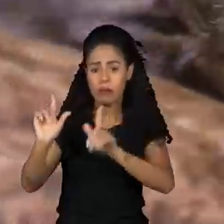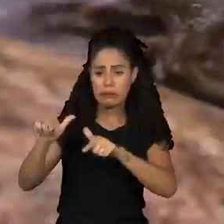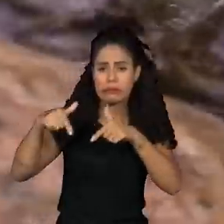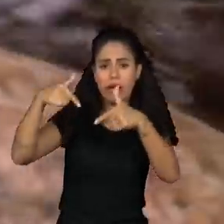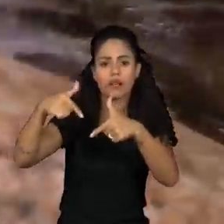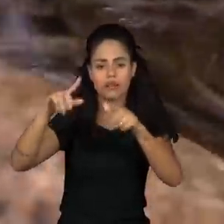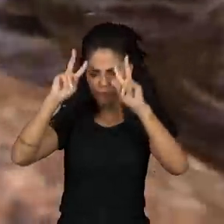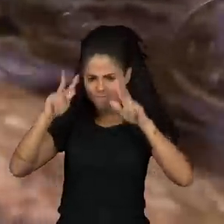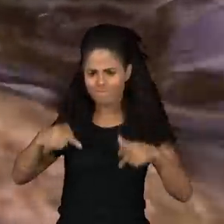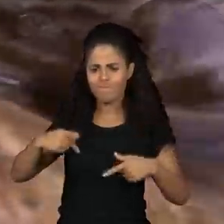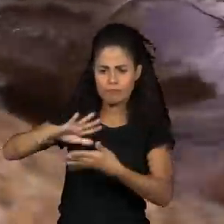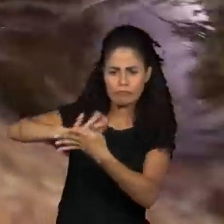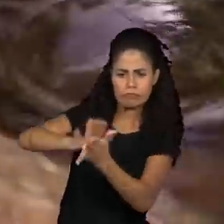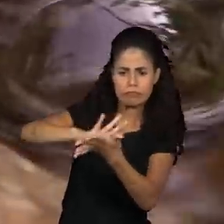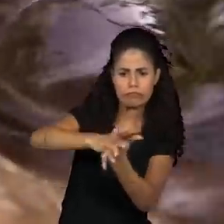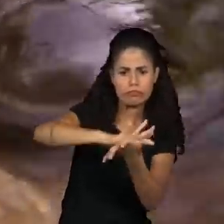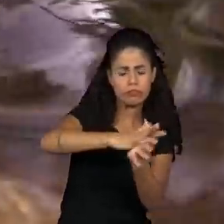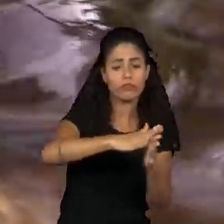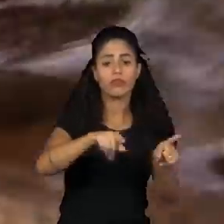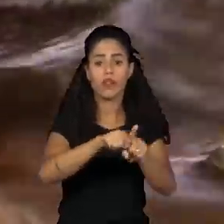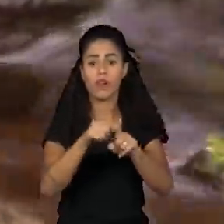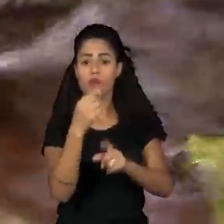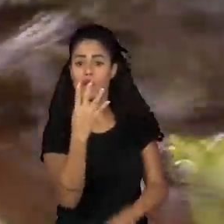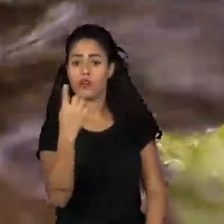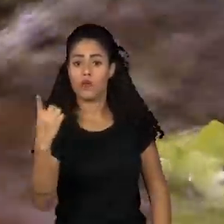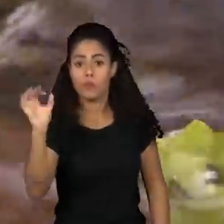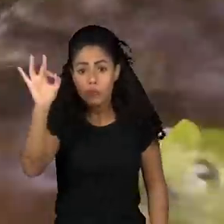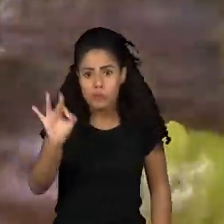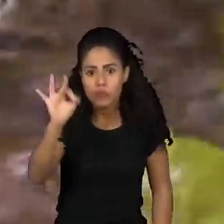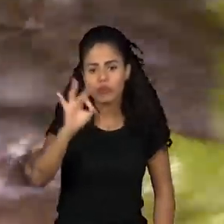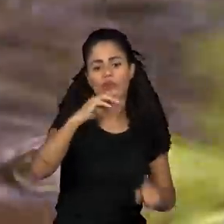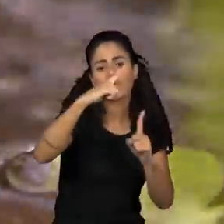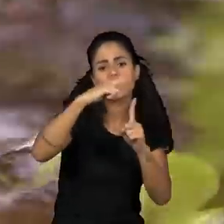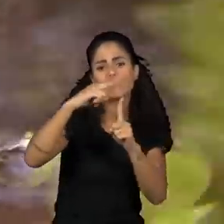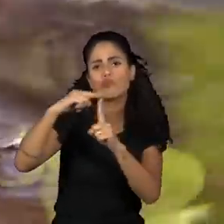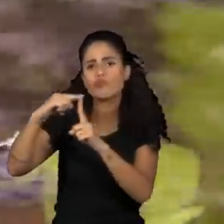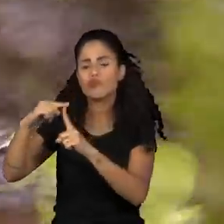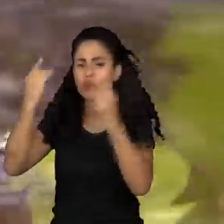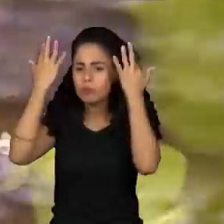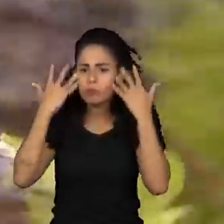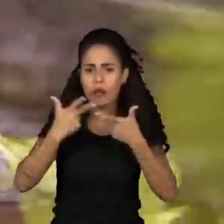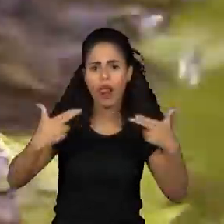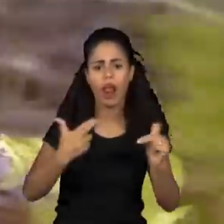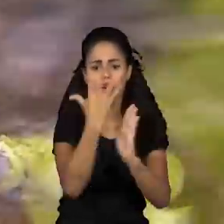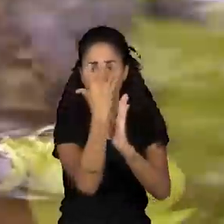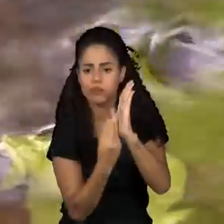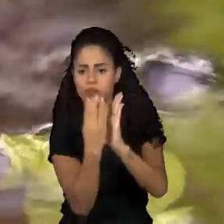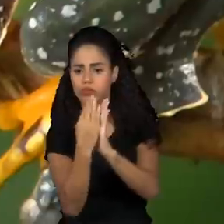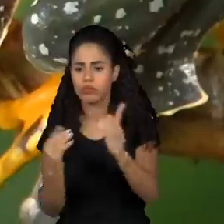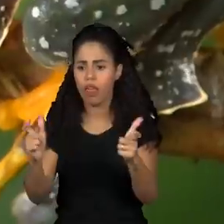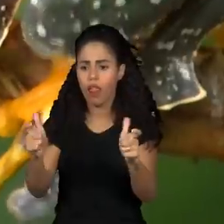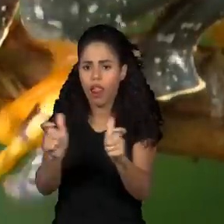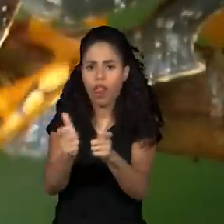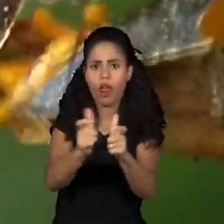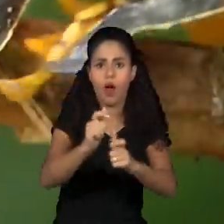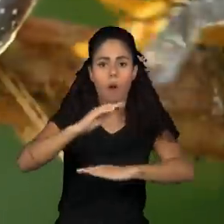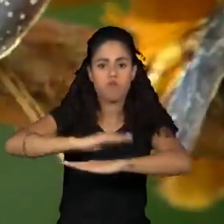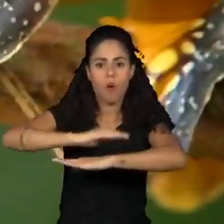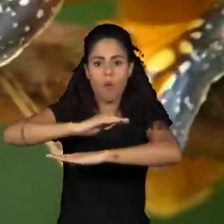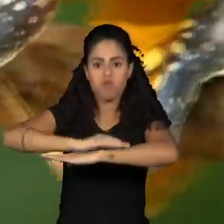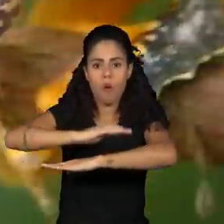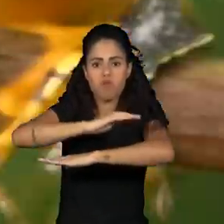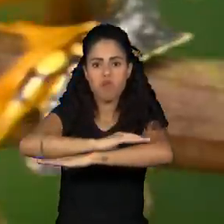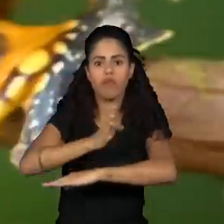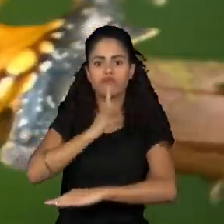ameaçam de extinção 41% das cerca de 8 mil espécies de anfíbios conhecidas no